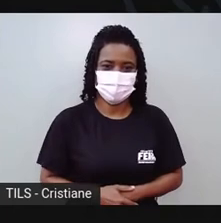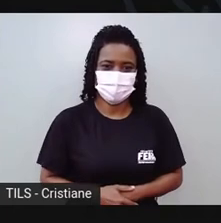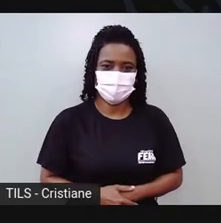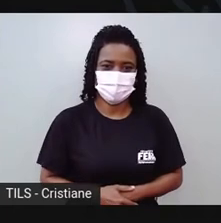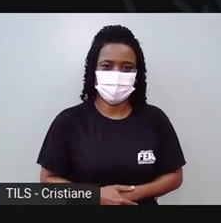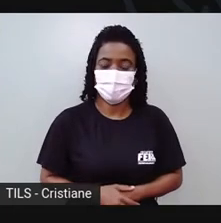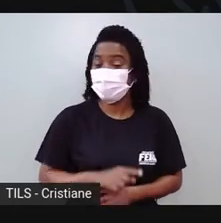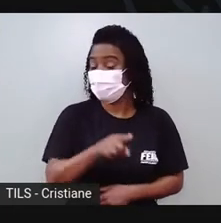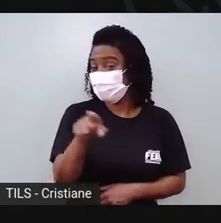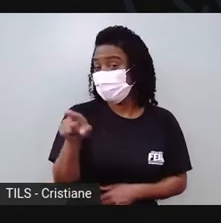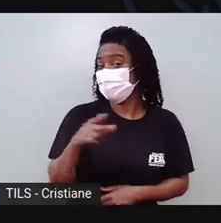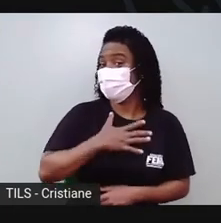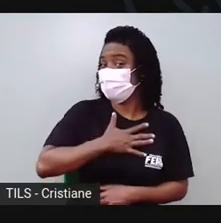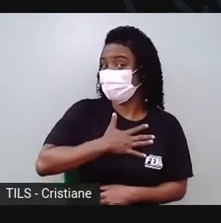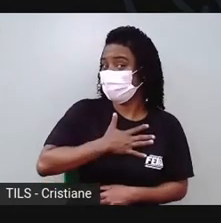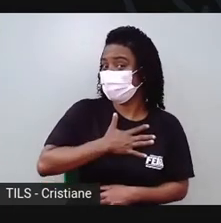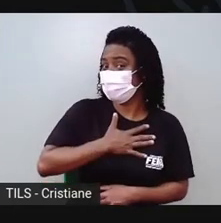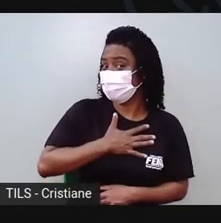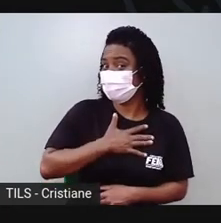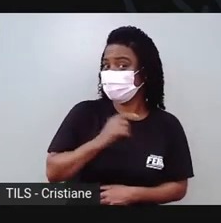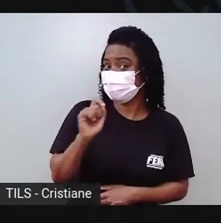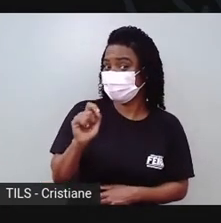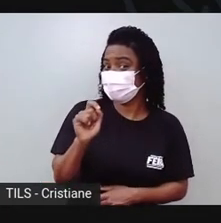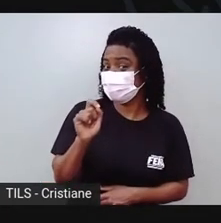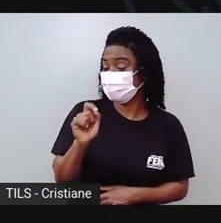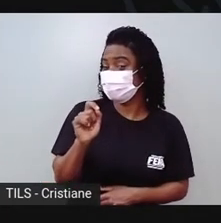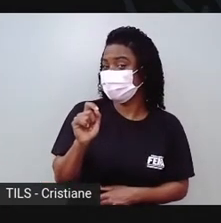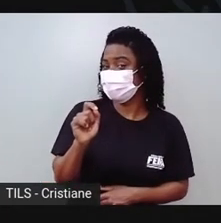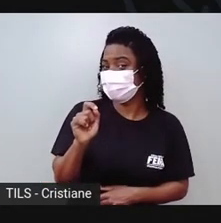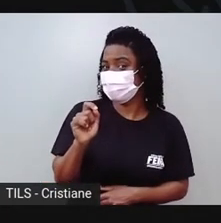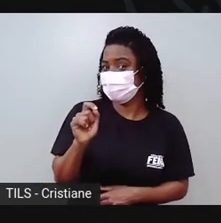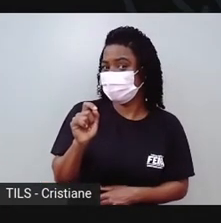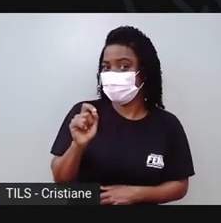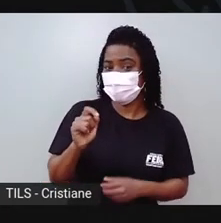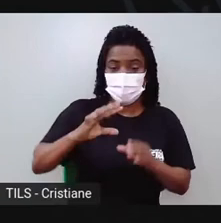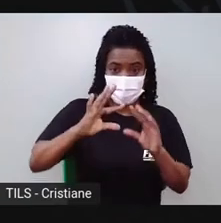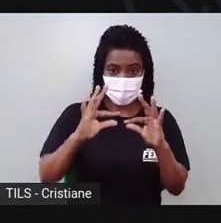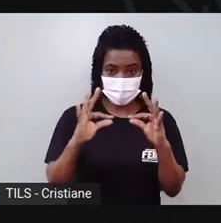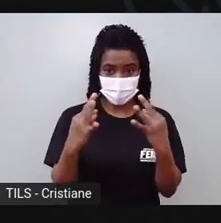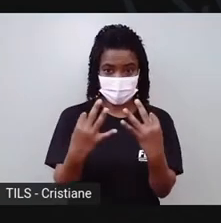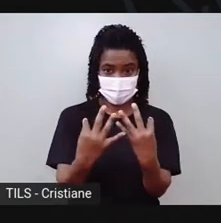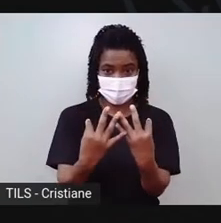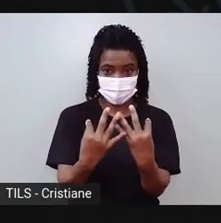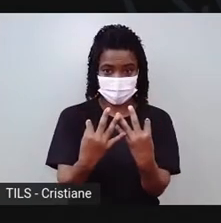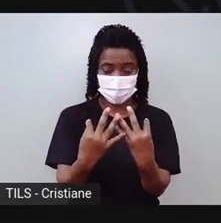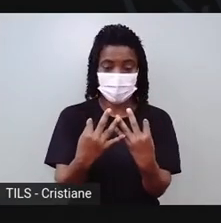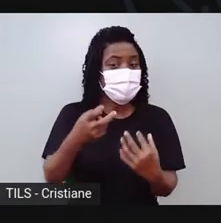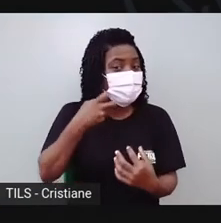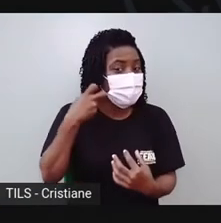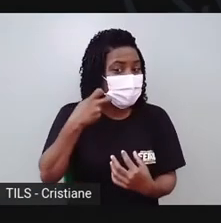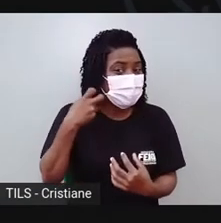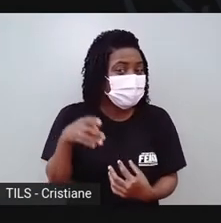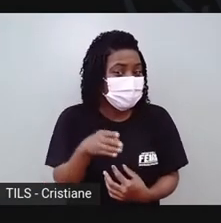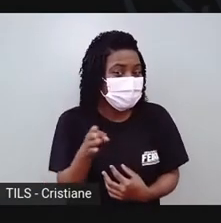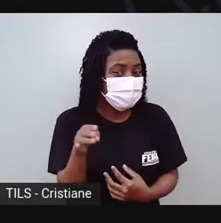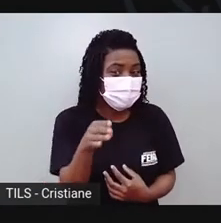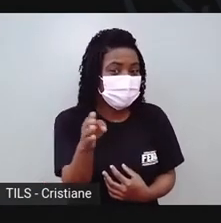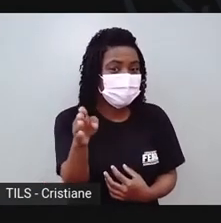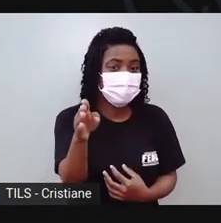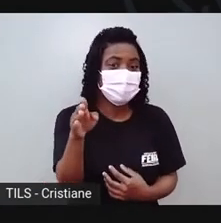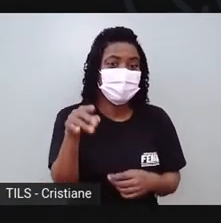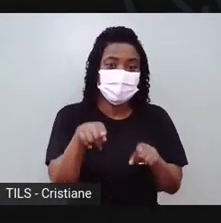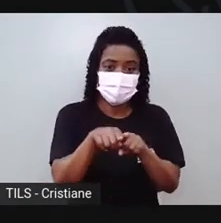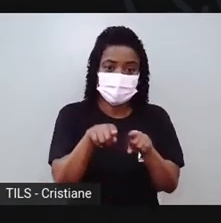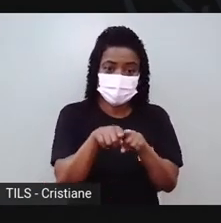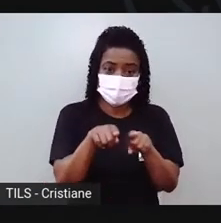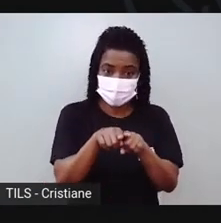vocês gostam? Gostam de panelinha? Peixinho? A Pro também trouxe